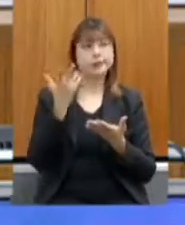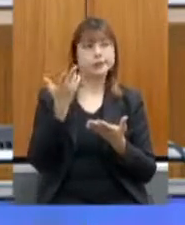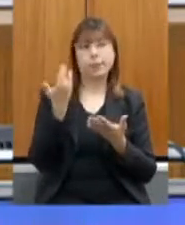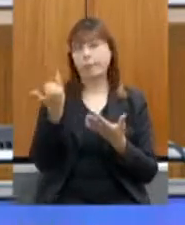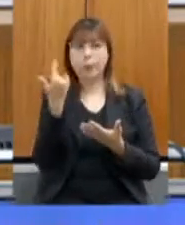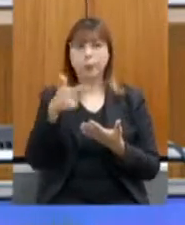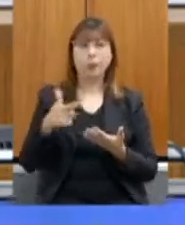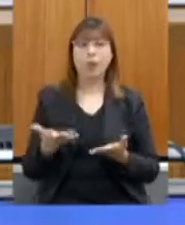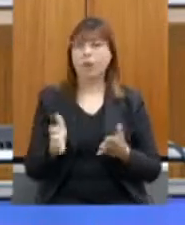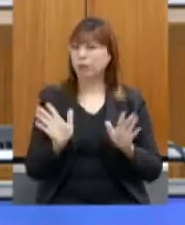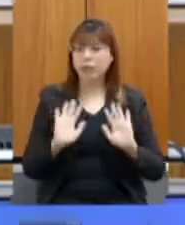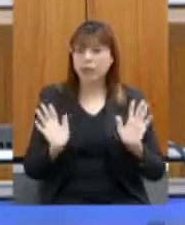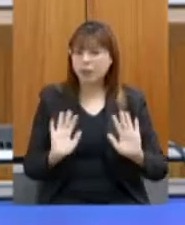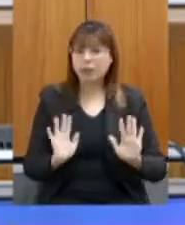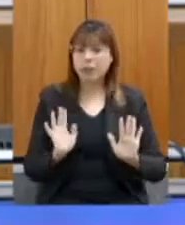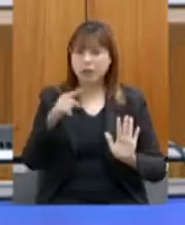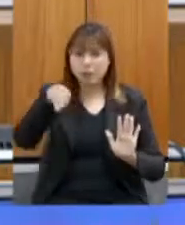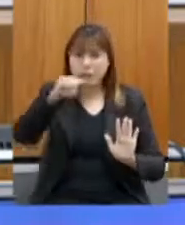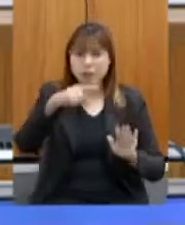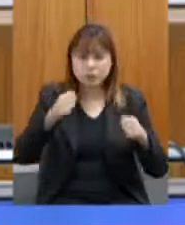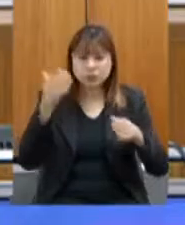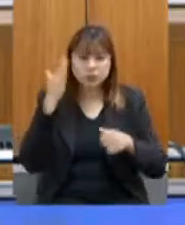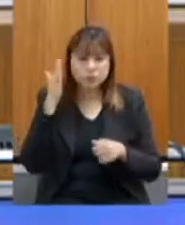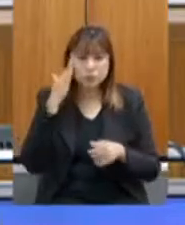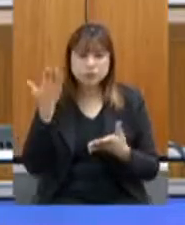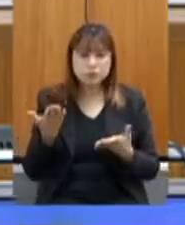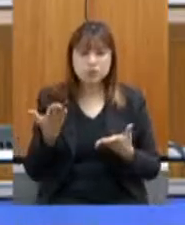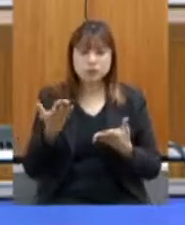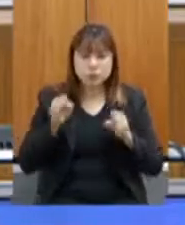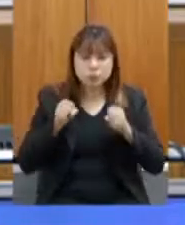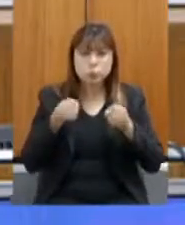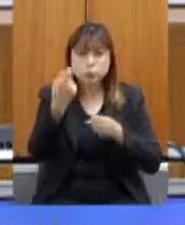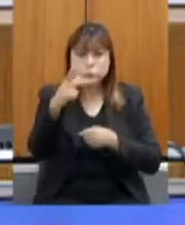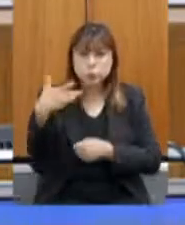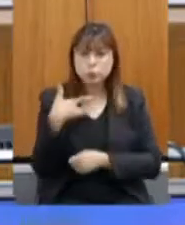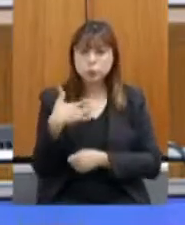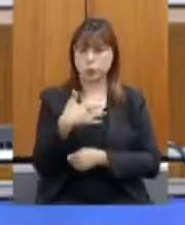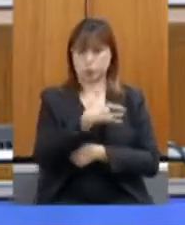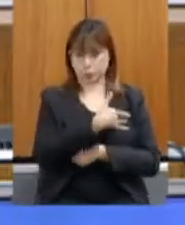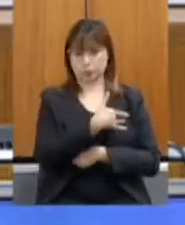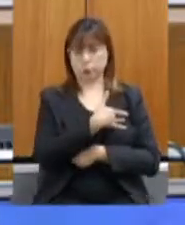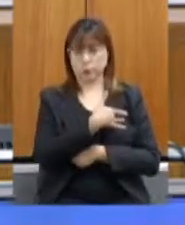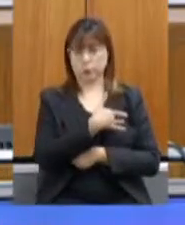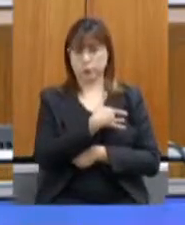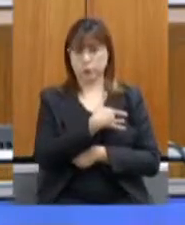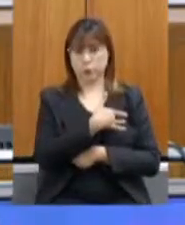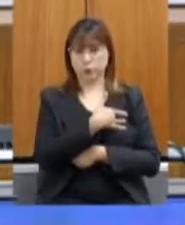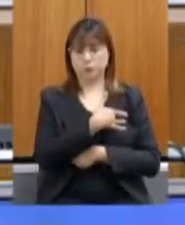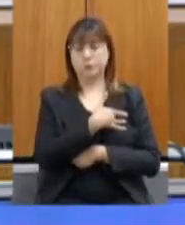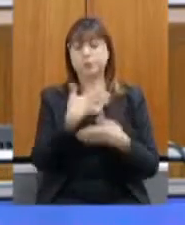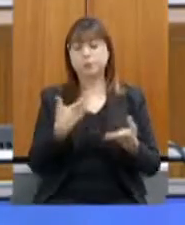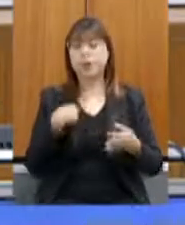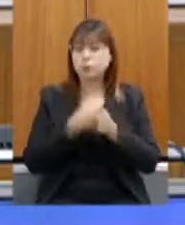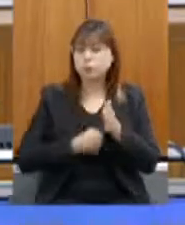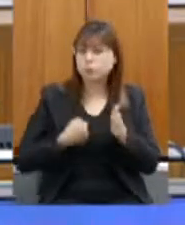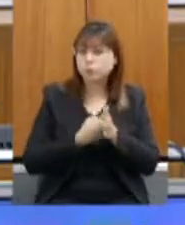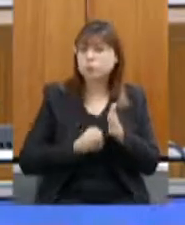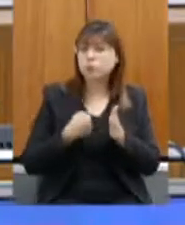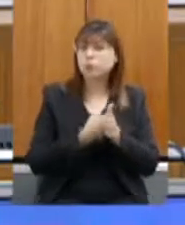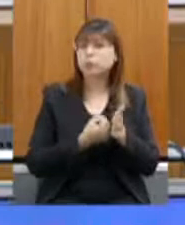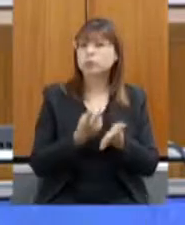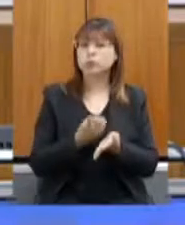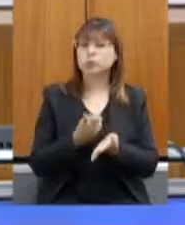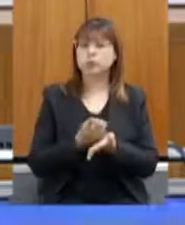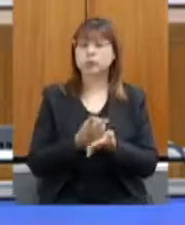mudado. A sociedade tem que entender que é para garantir a sua própria saúde. E eu luto muito com toda essa visão que muitas